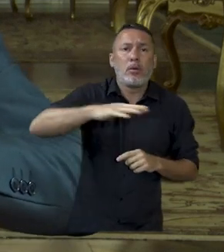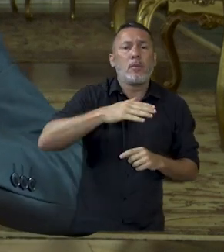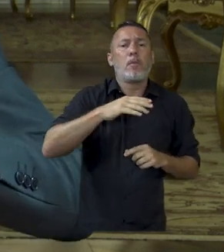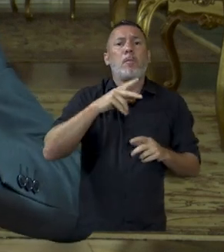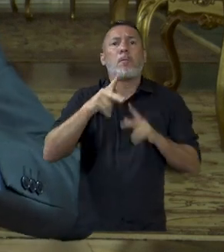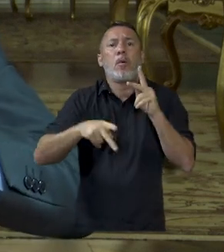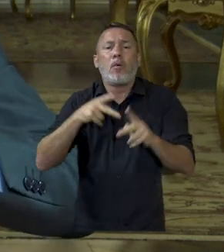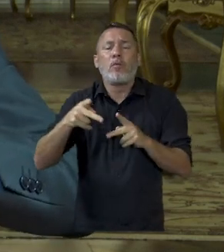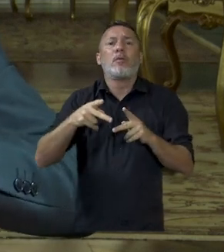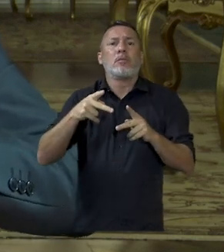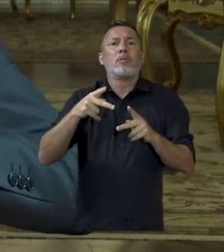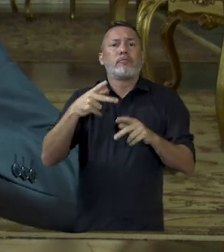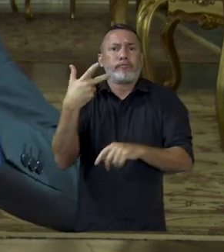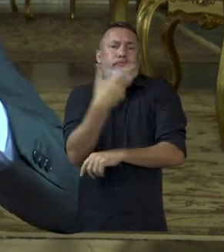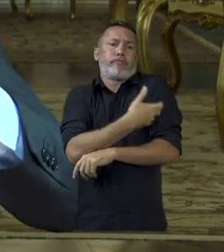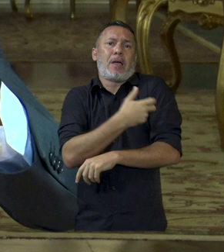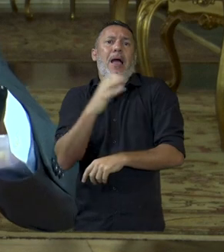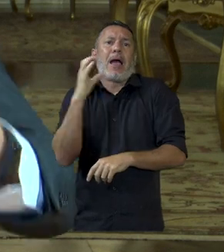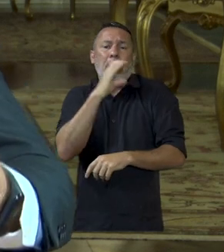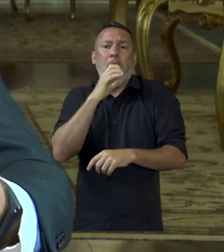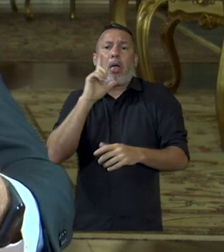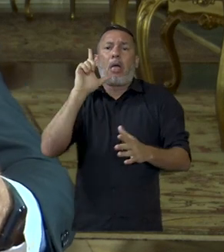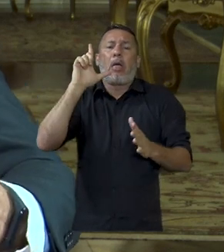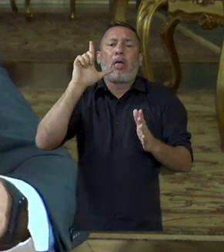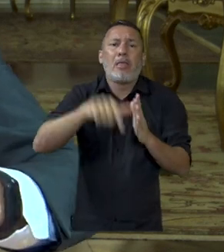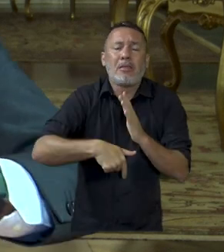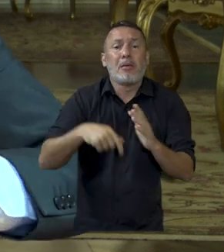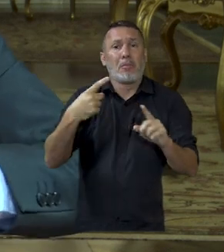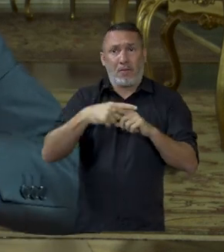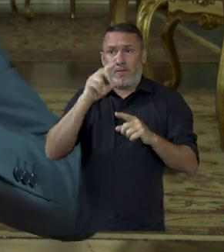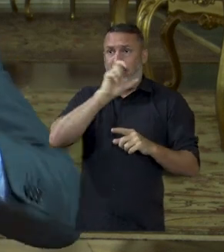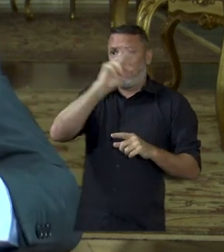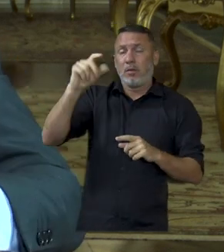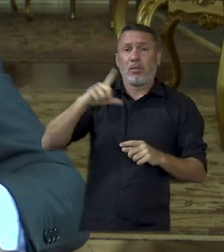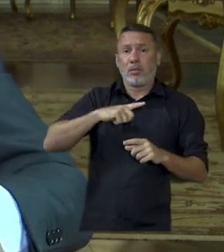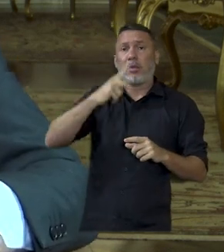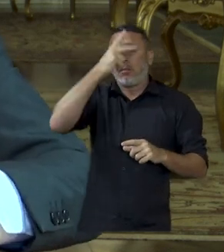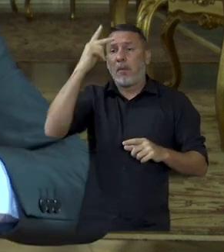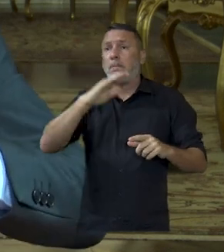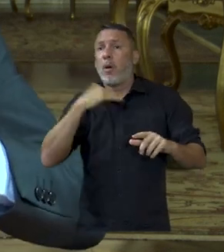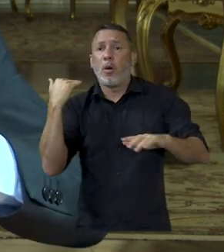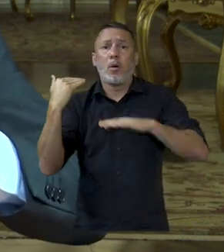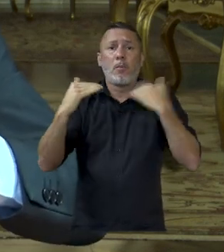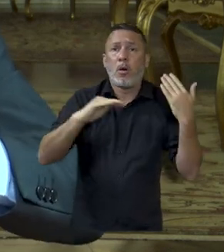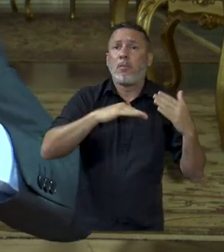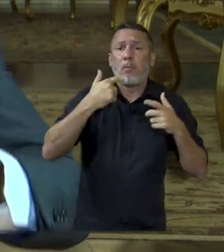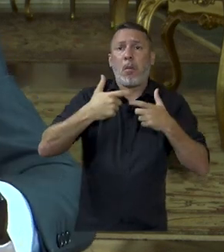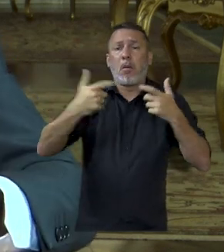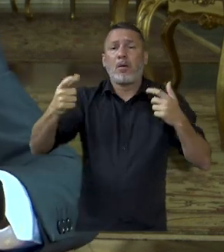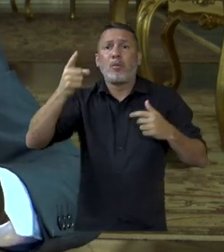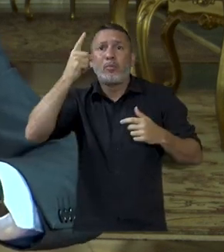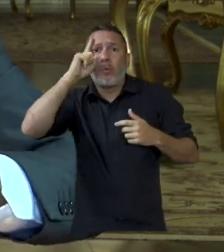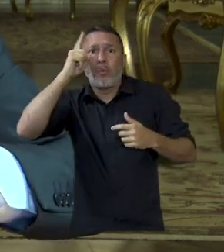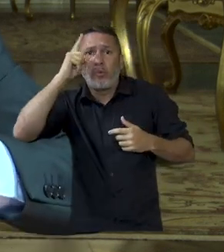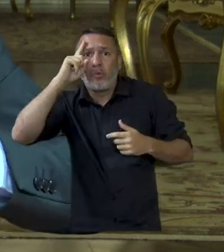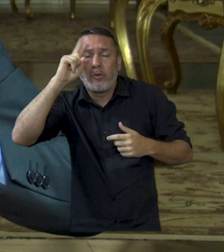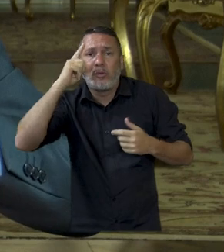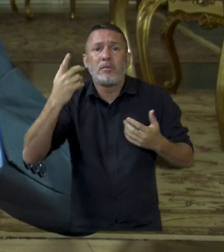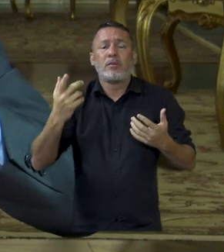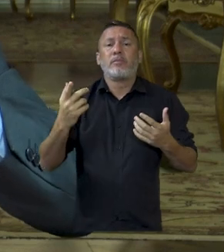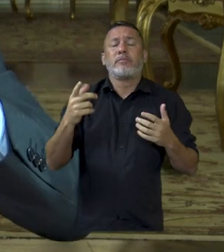nós não iniciemos isso tão tarde, porque estamos perdendo muitas pessoas todos os dias.